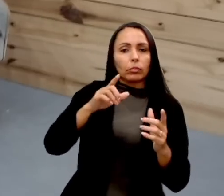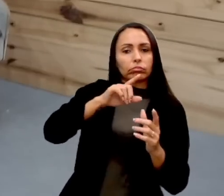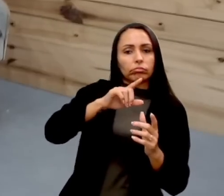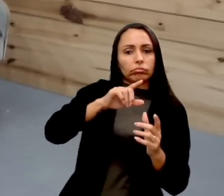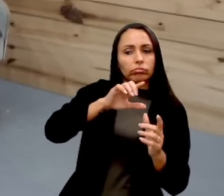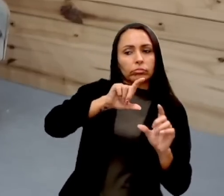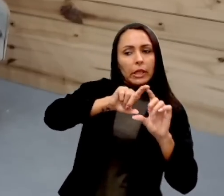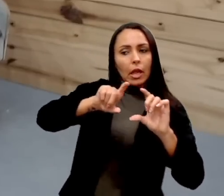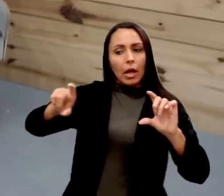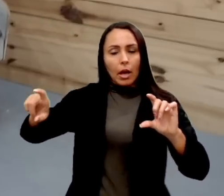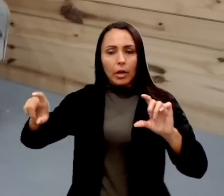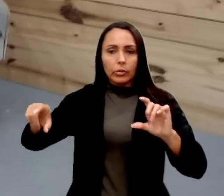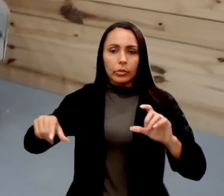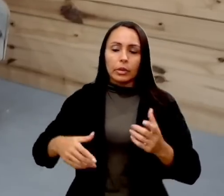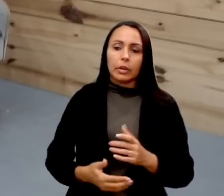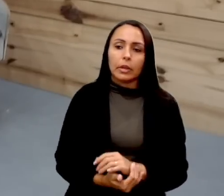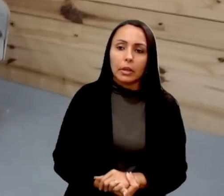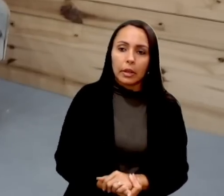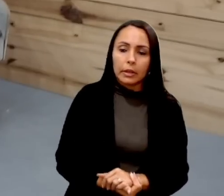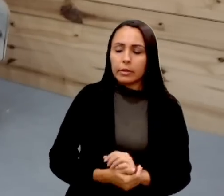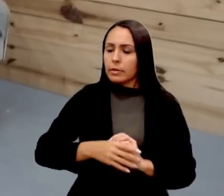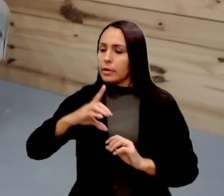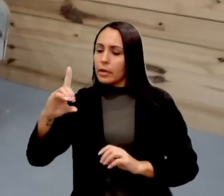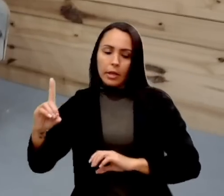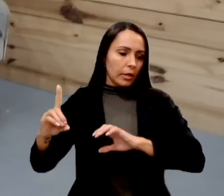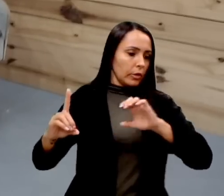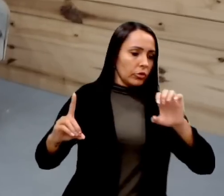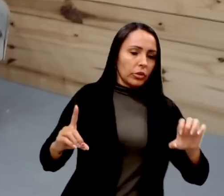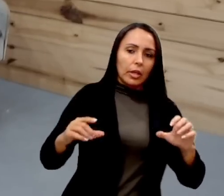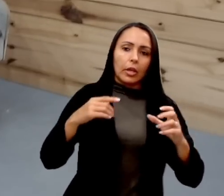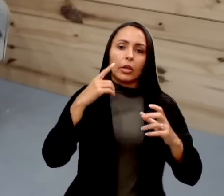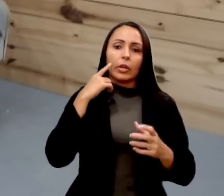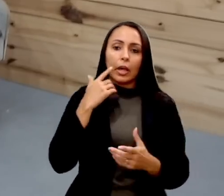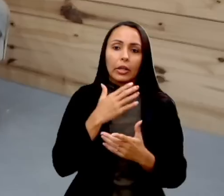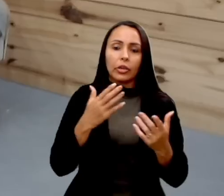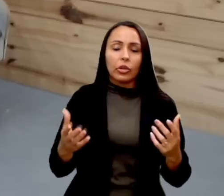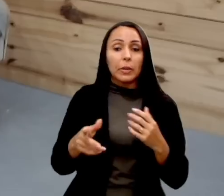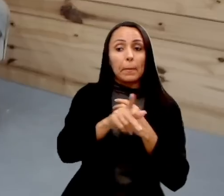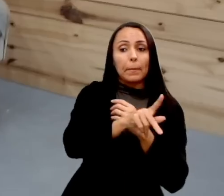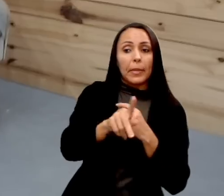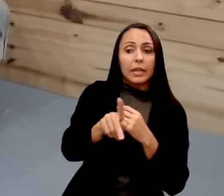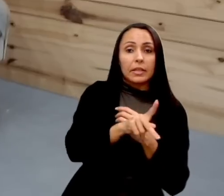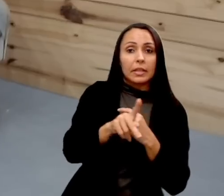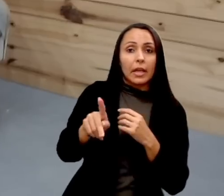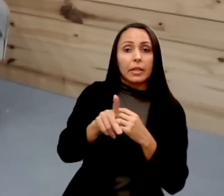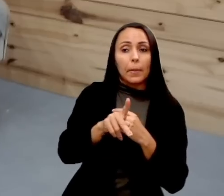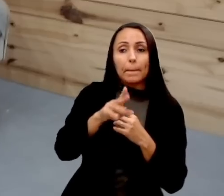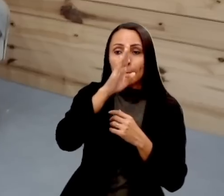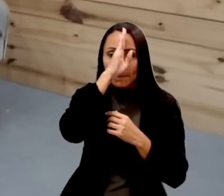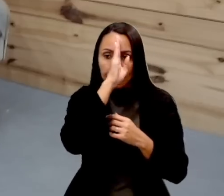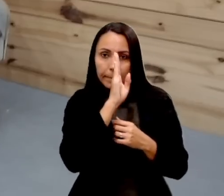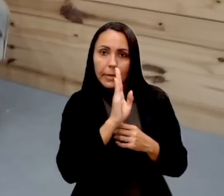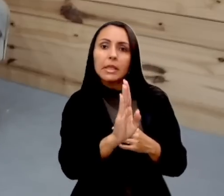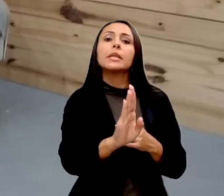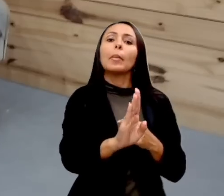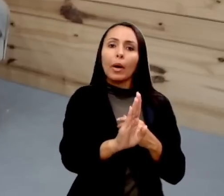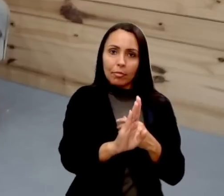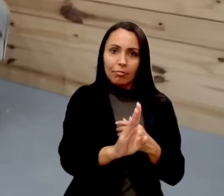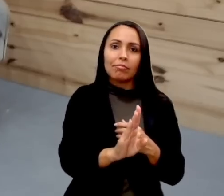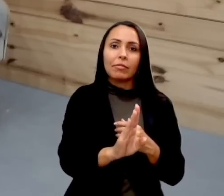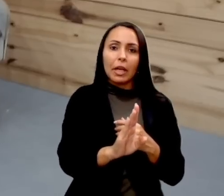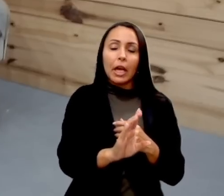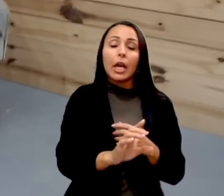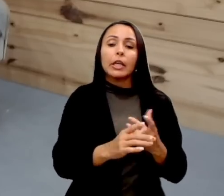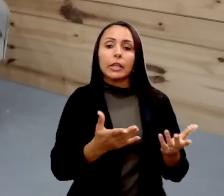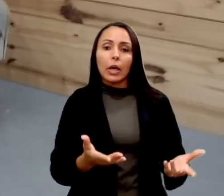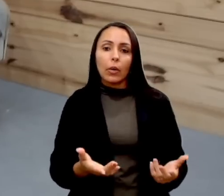direito para esquerdo, a gente tende a imaginar que o presidente, sendo ele o principal, seria a figura que manda.